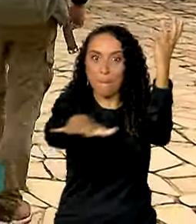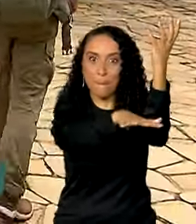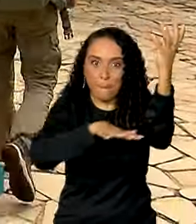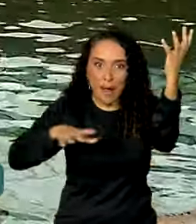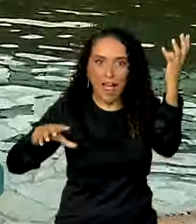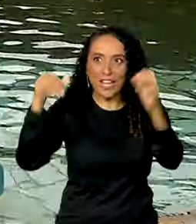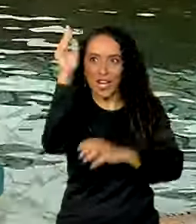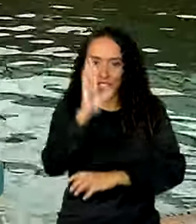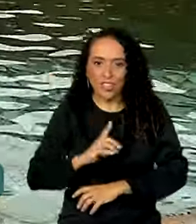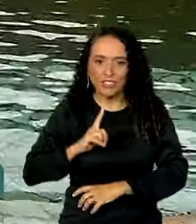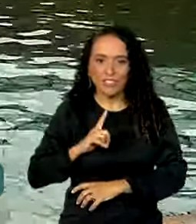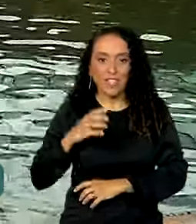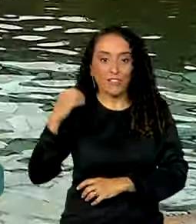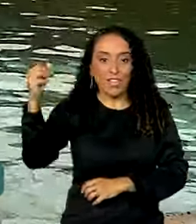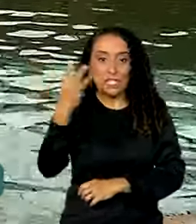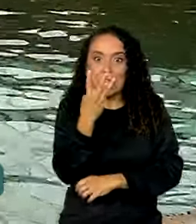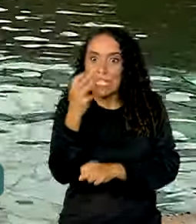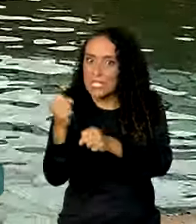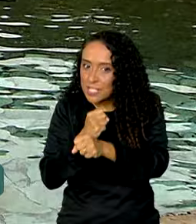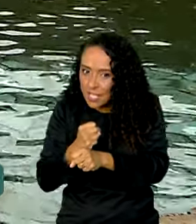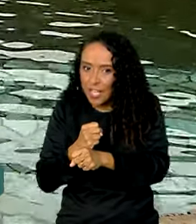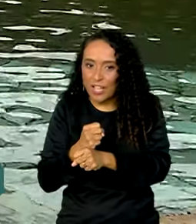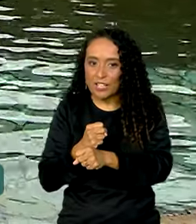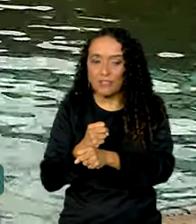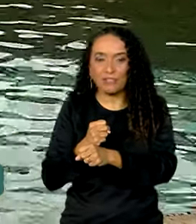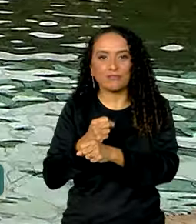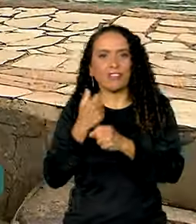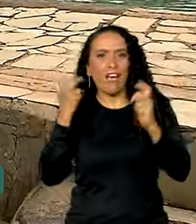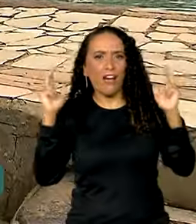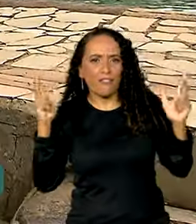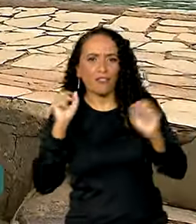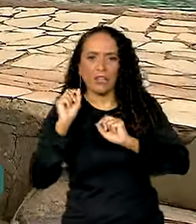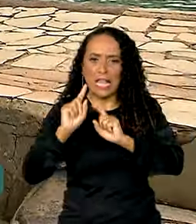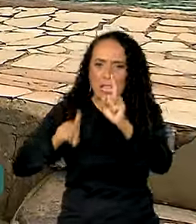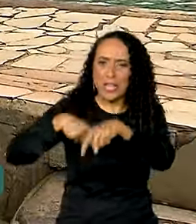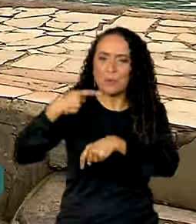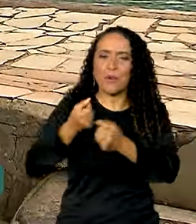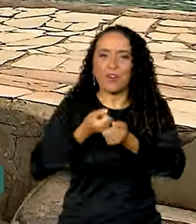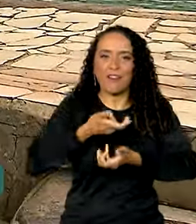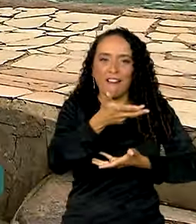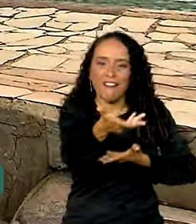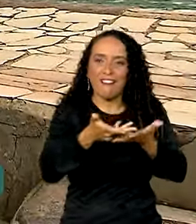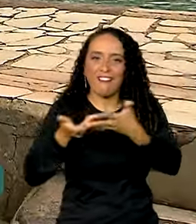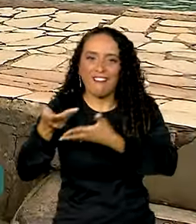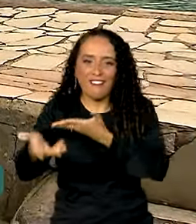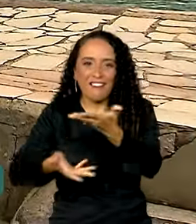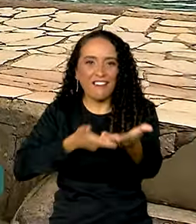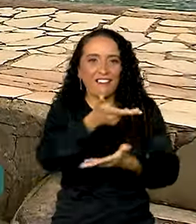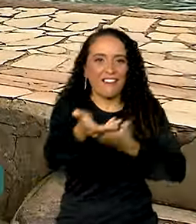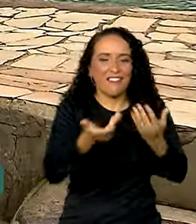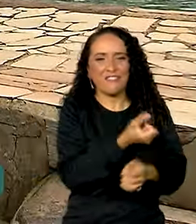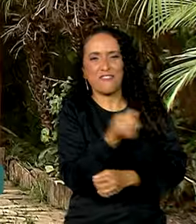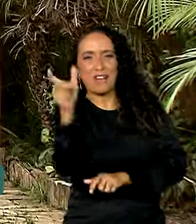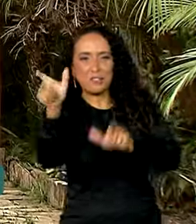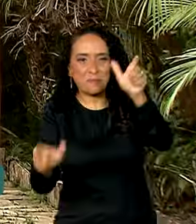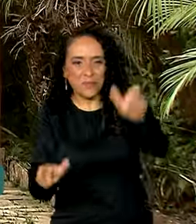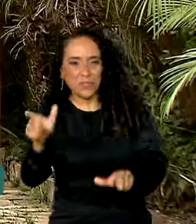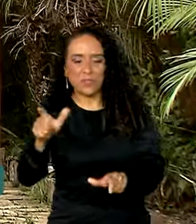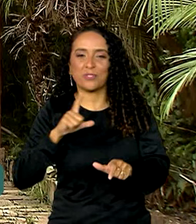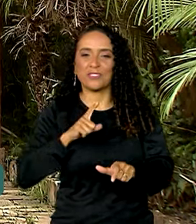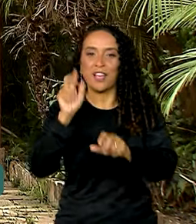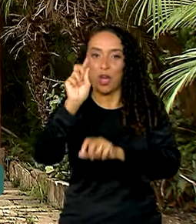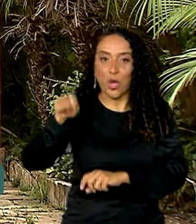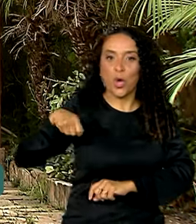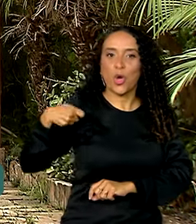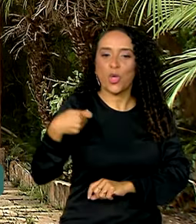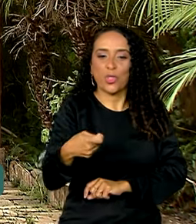O tour durou três anos. A aventura, que depois foi compartilhada para muitas pessoas, ganhou o